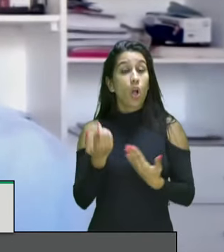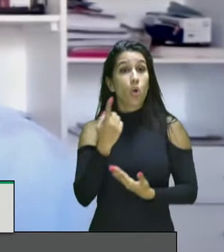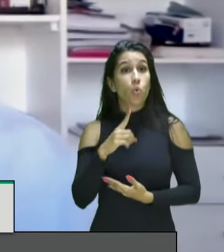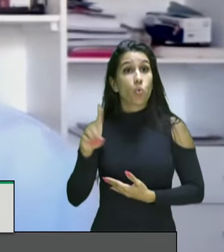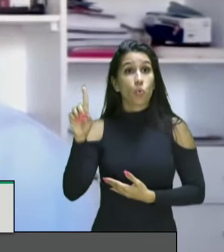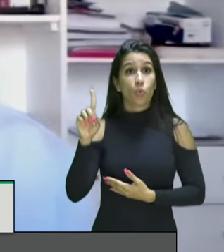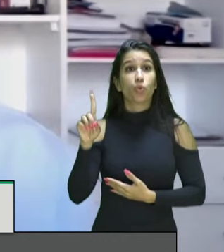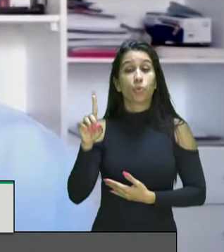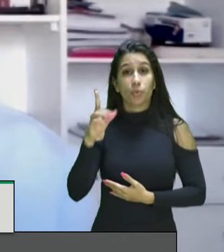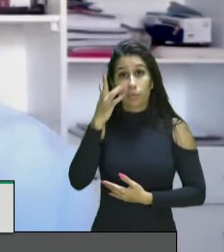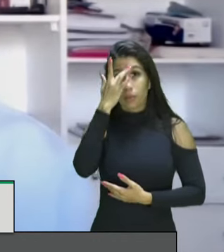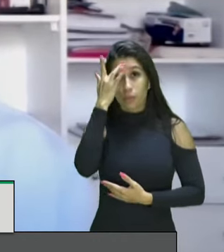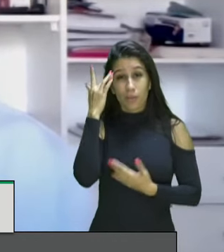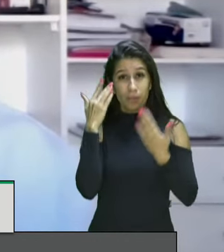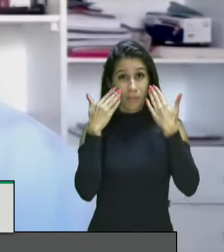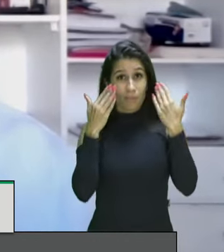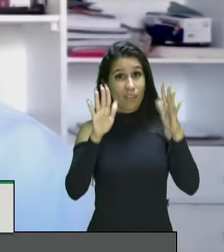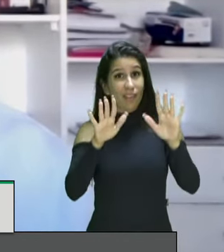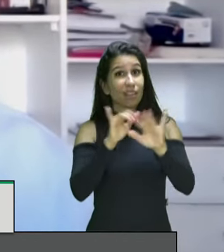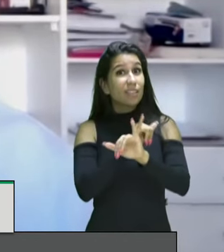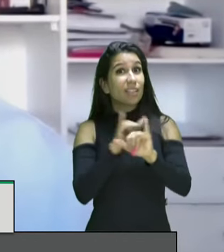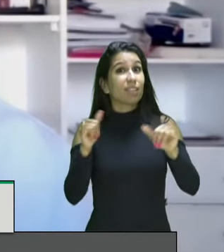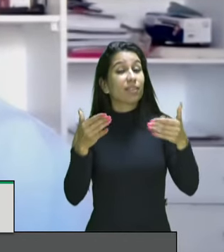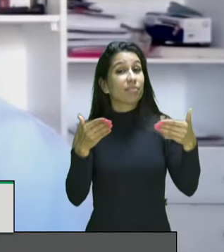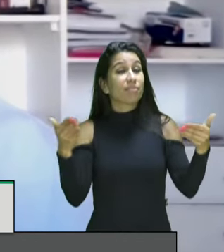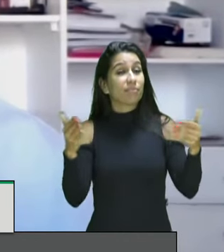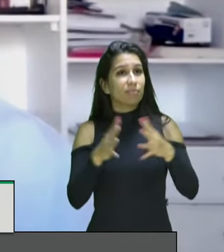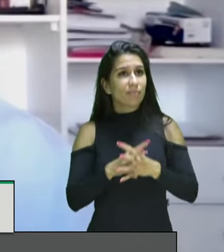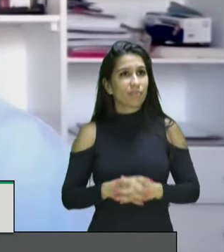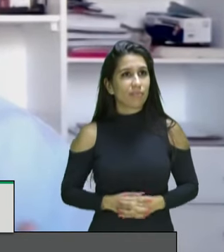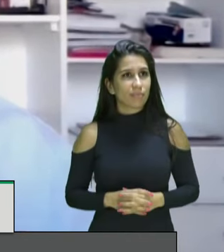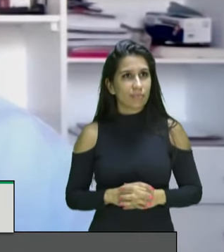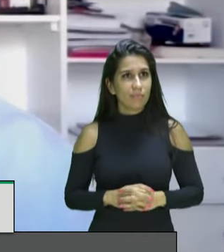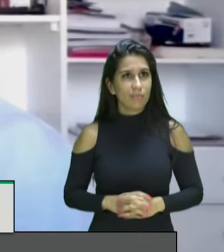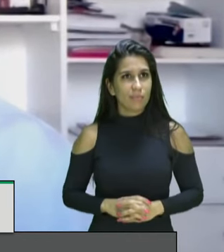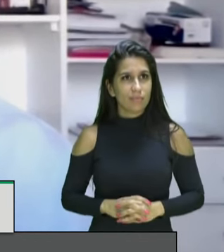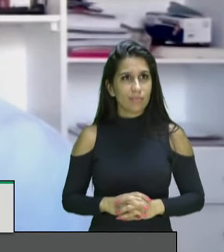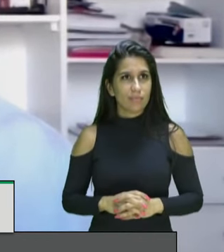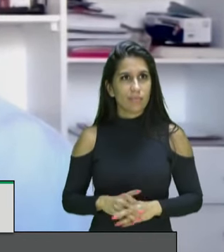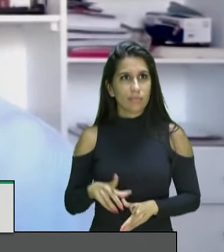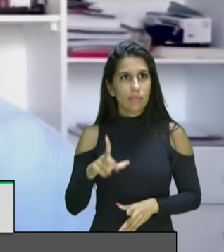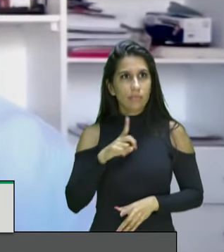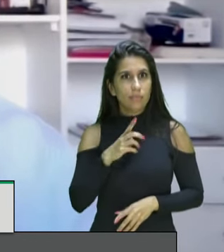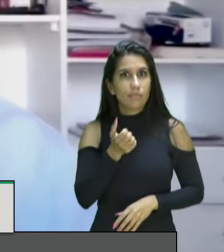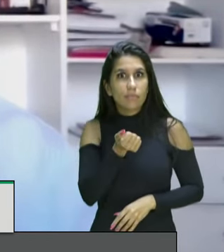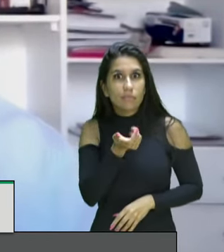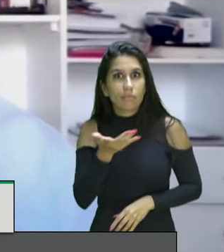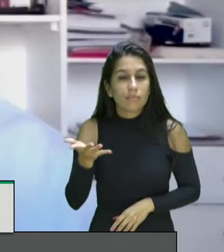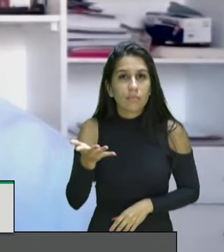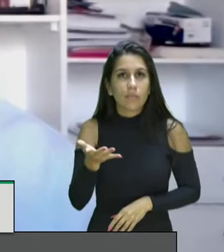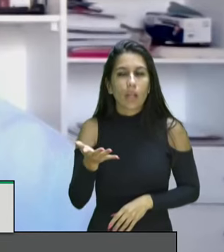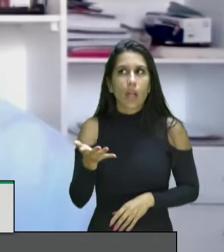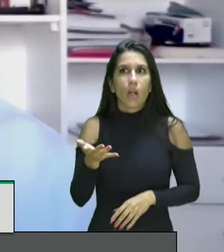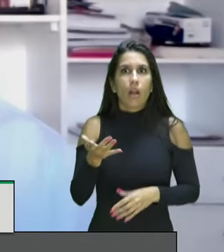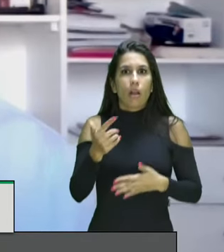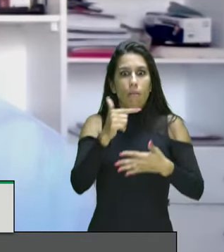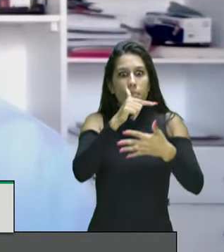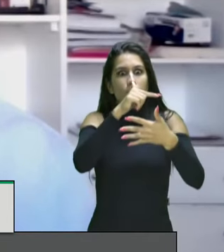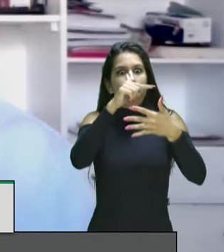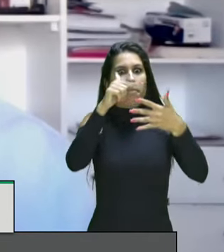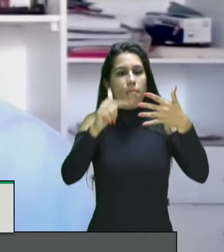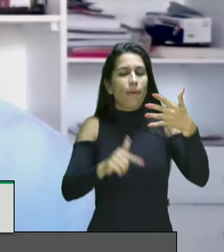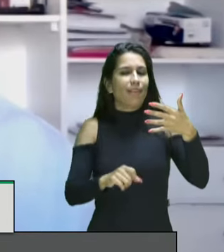porém informar todos os demais como são muitos não haverá uma sequência uma nova